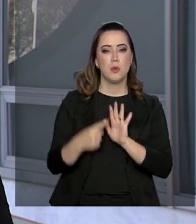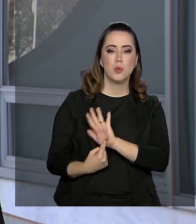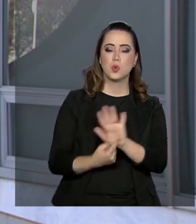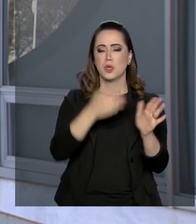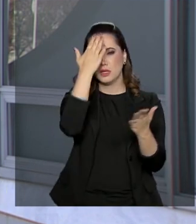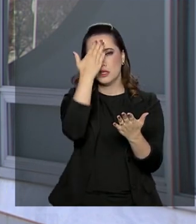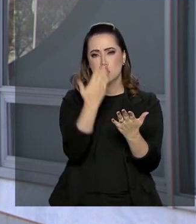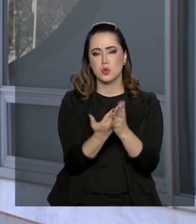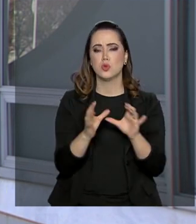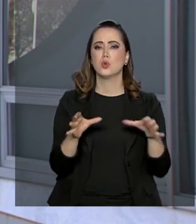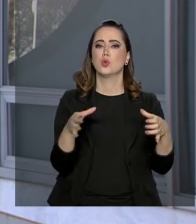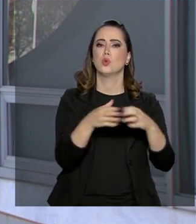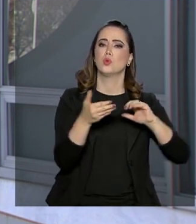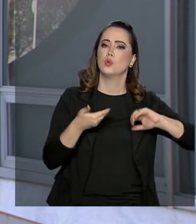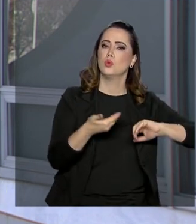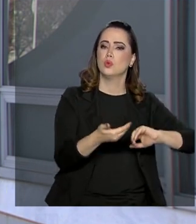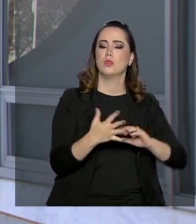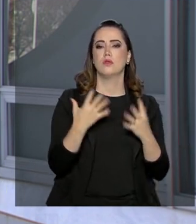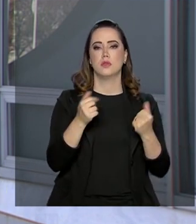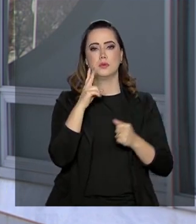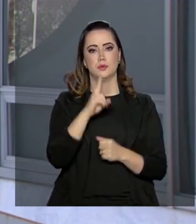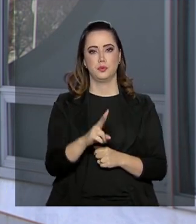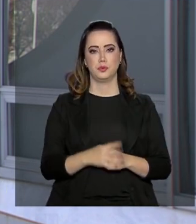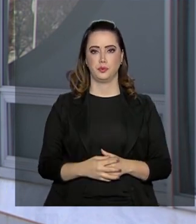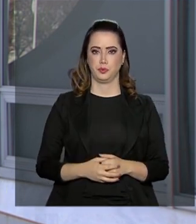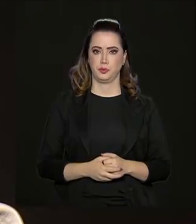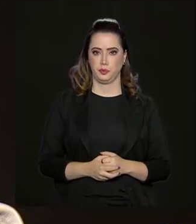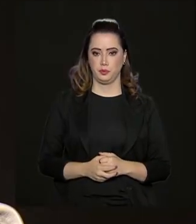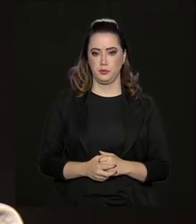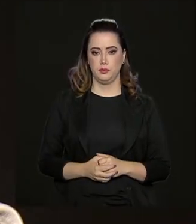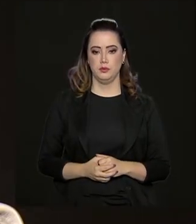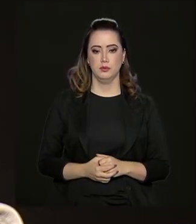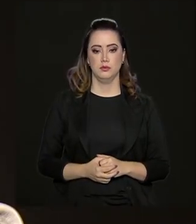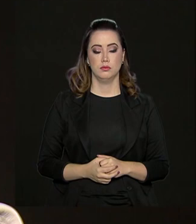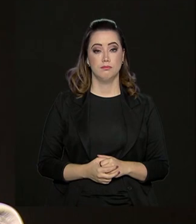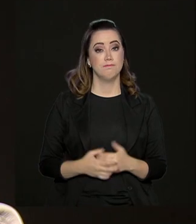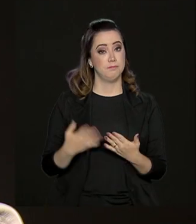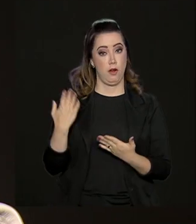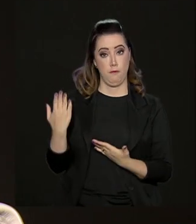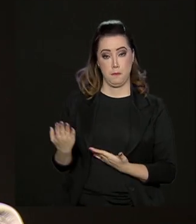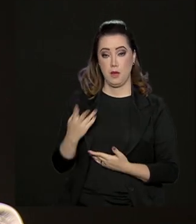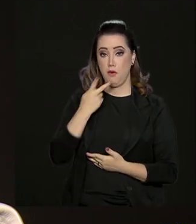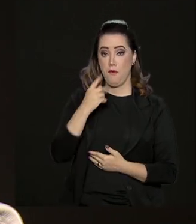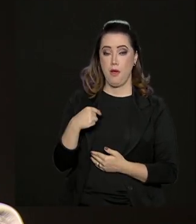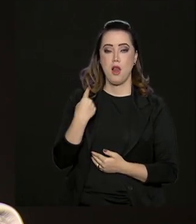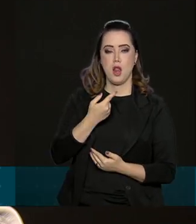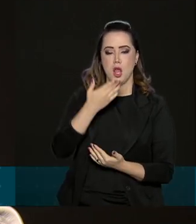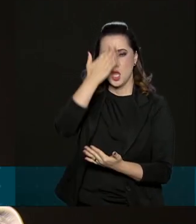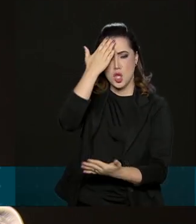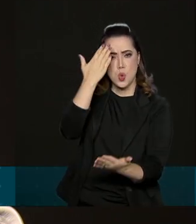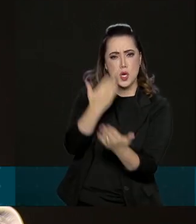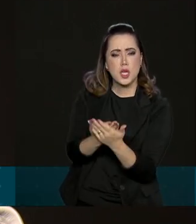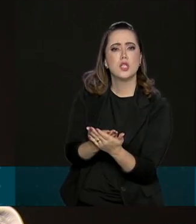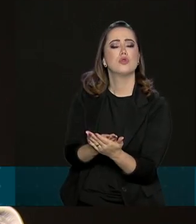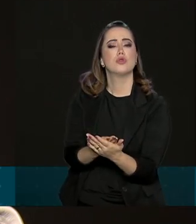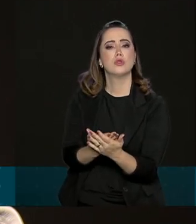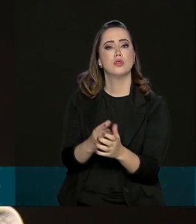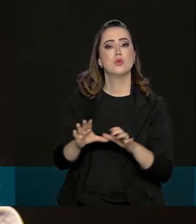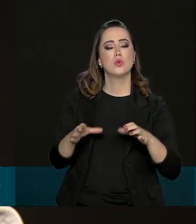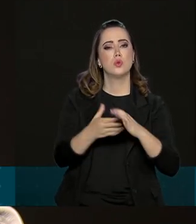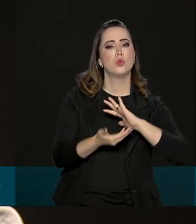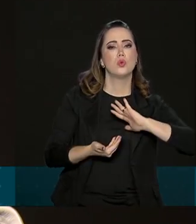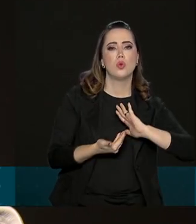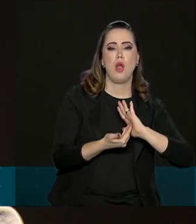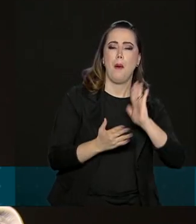confiança no parlamento. Vamos ouvi-los. Eu acredito que a Câmara de Deputados